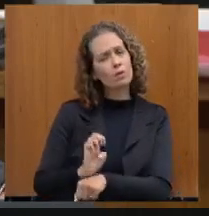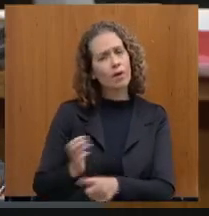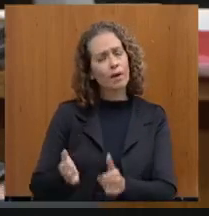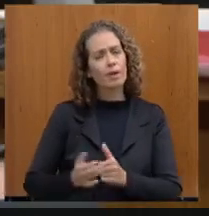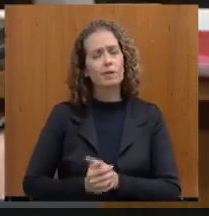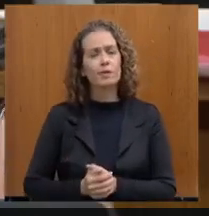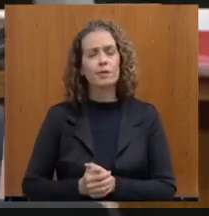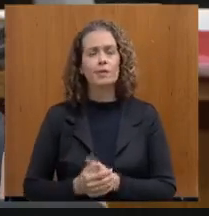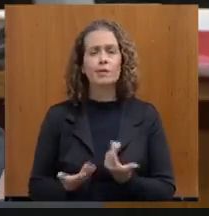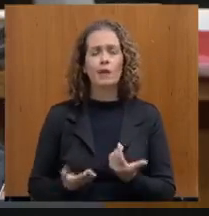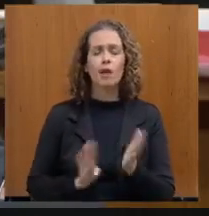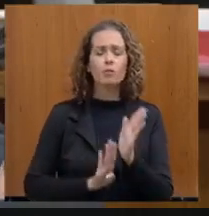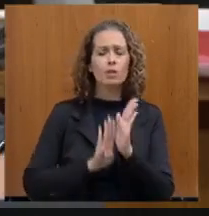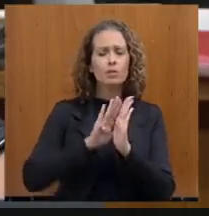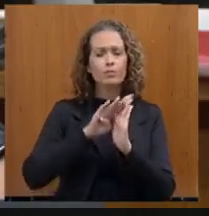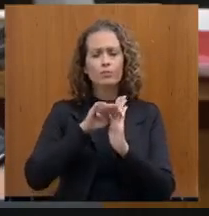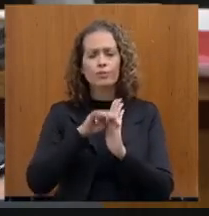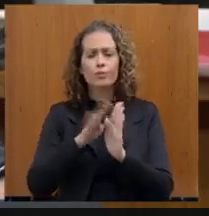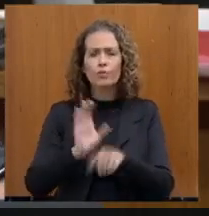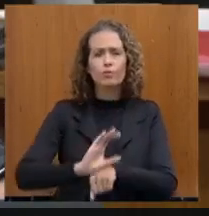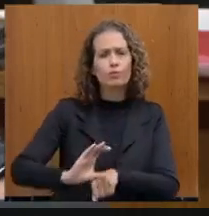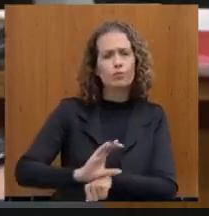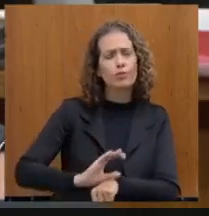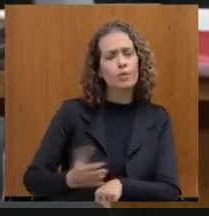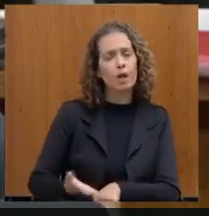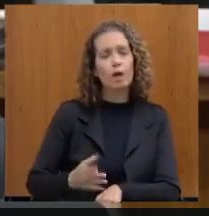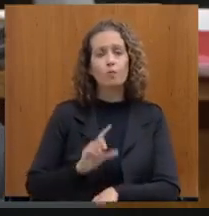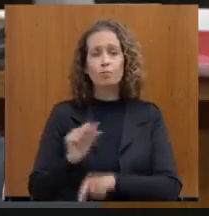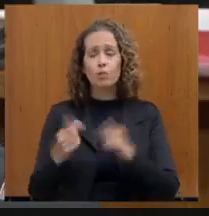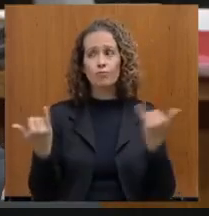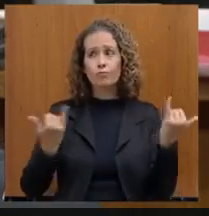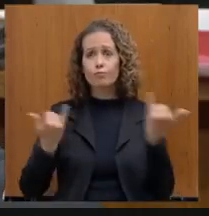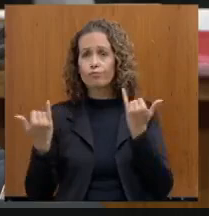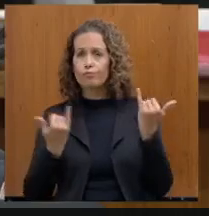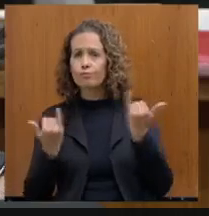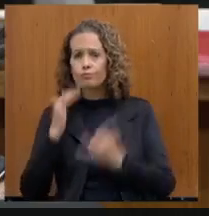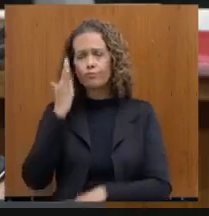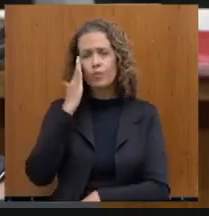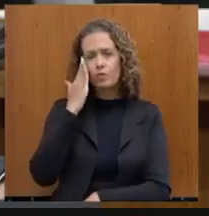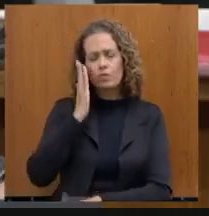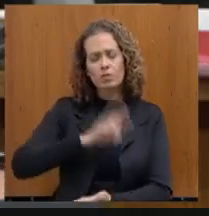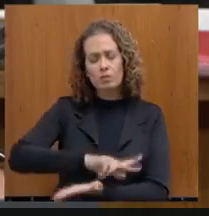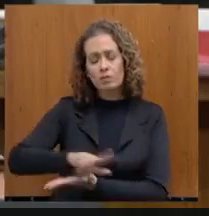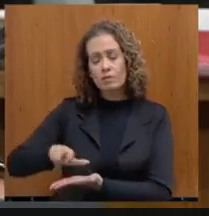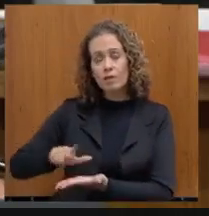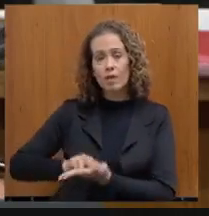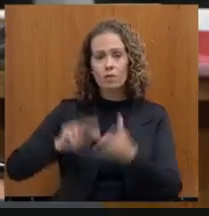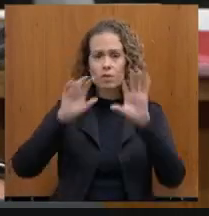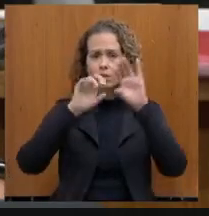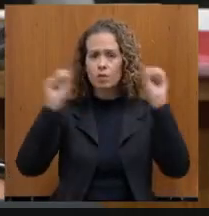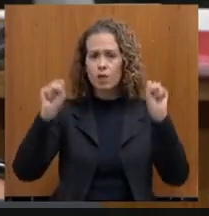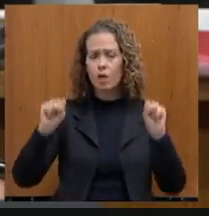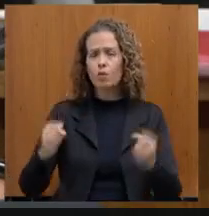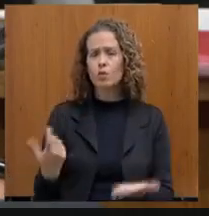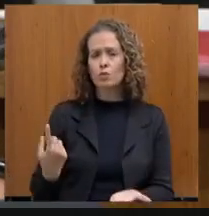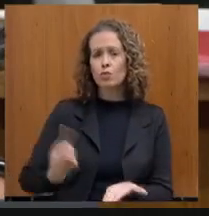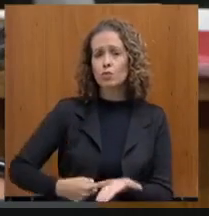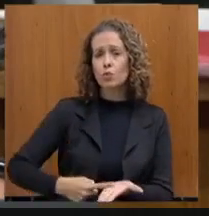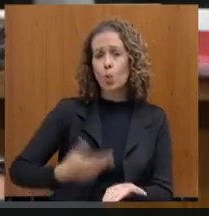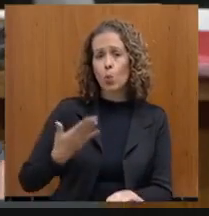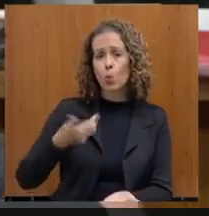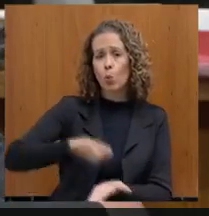Índices constitucionais. Aquilo que a gente ouve, o entendimento diverso do Tribunal de Contas, o Estado está buscando atender.